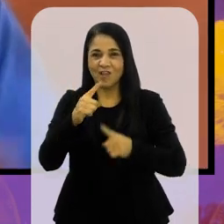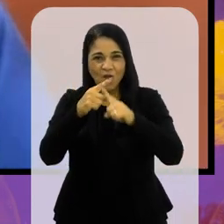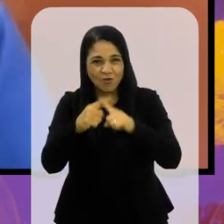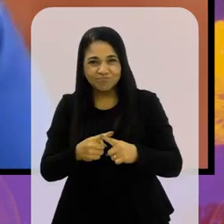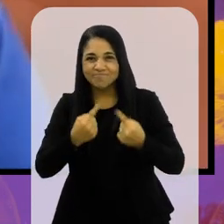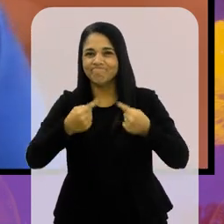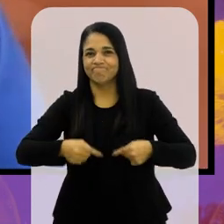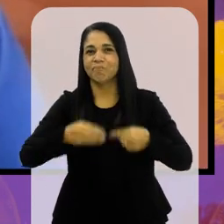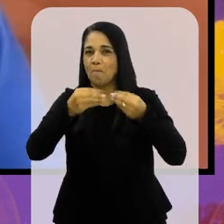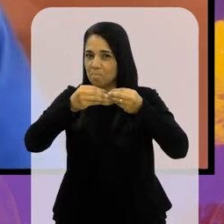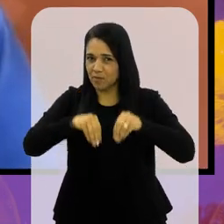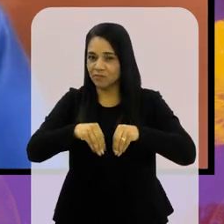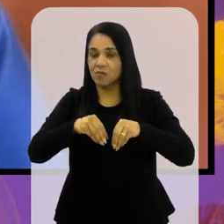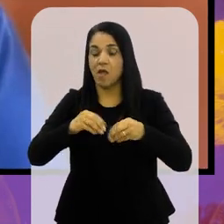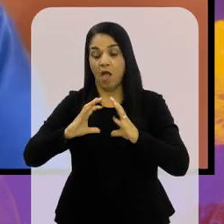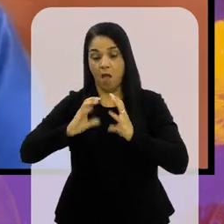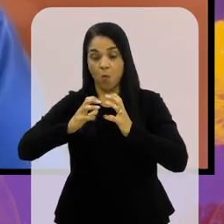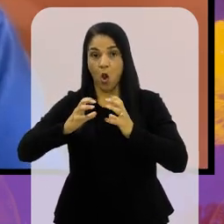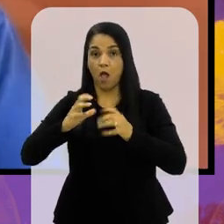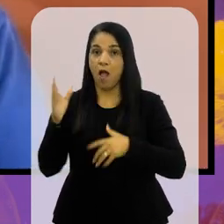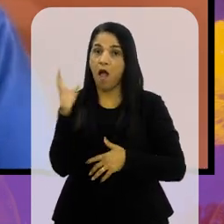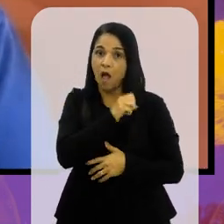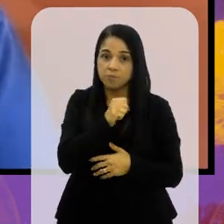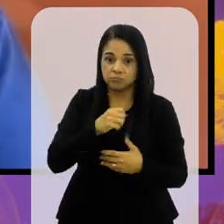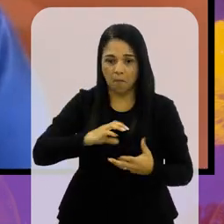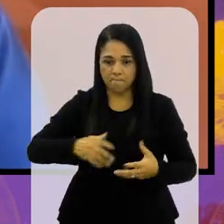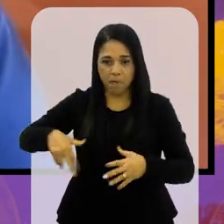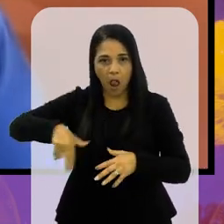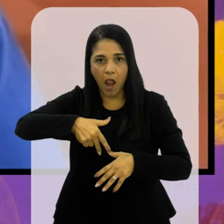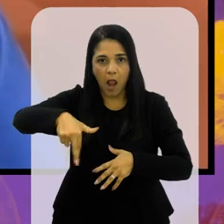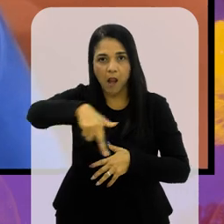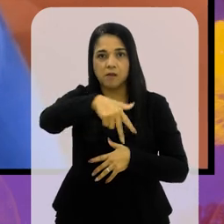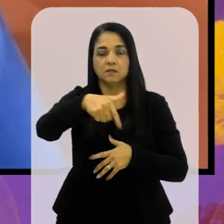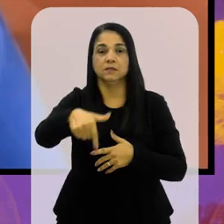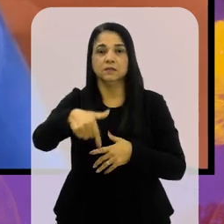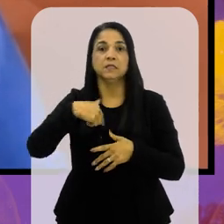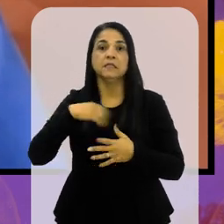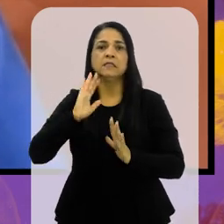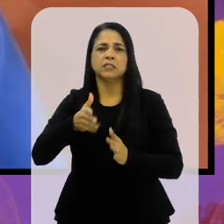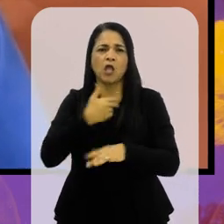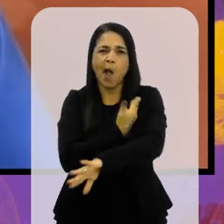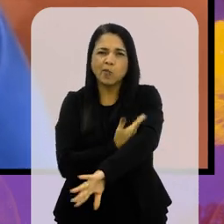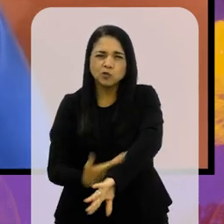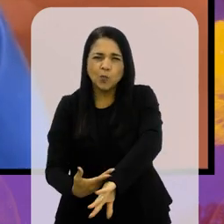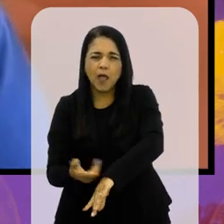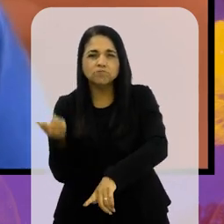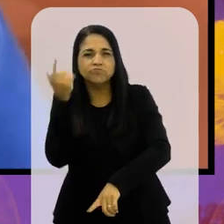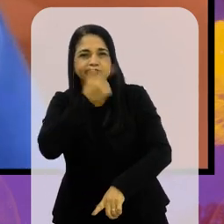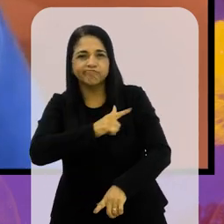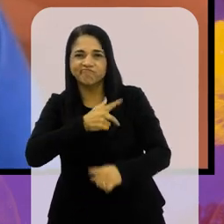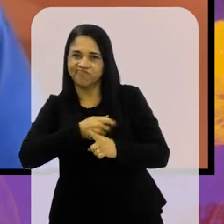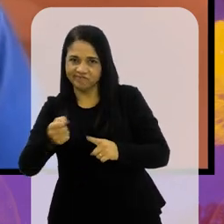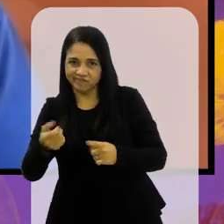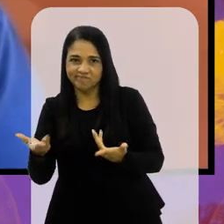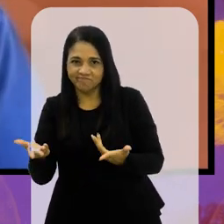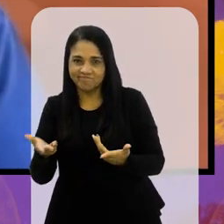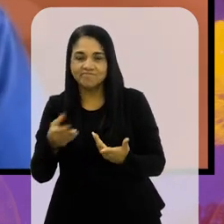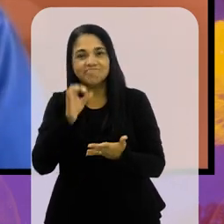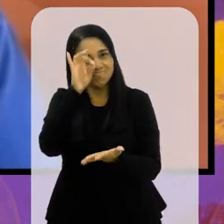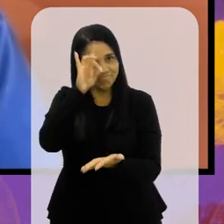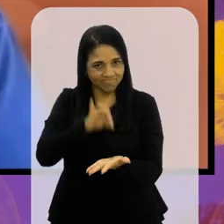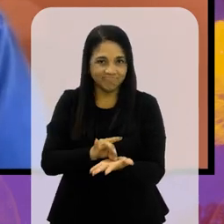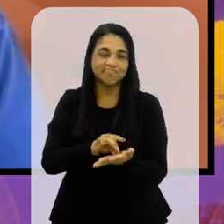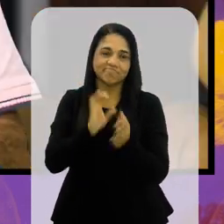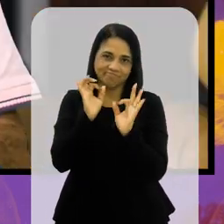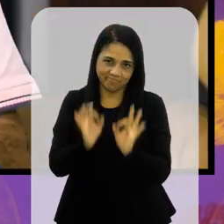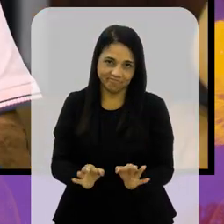tira vantagem disso e a bola fica muito mais rápida. Então, quem já está acostumado, tira vantagem com a maior certeza.